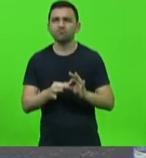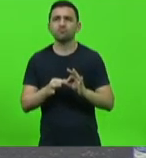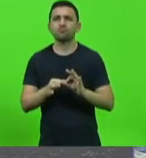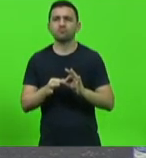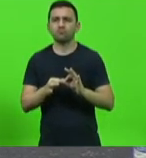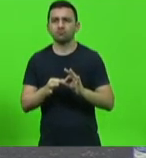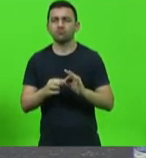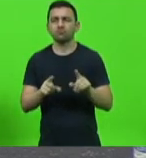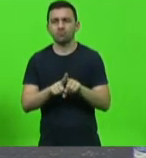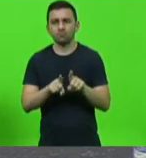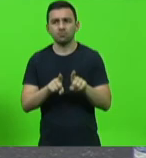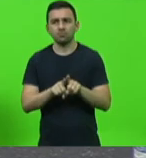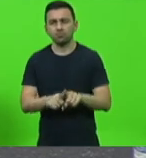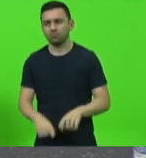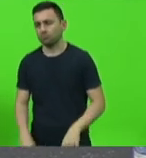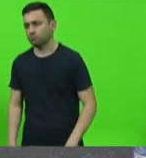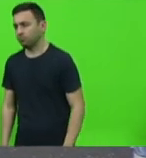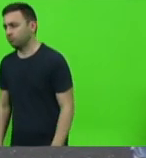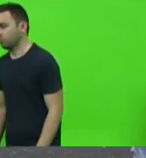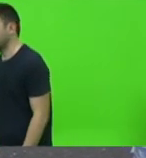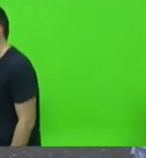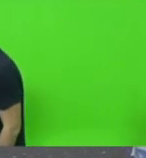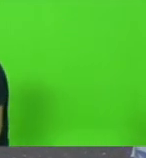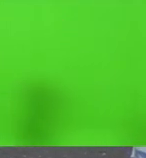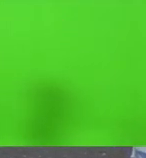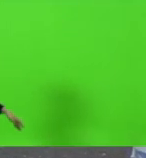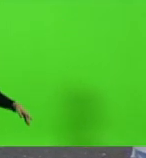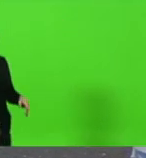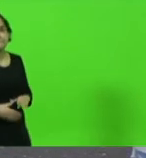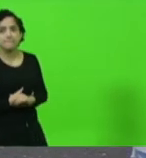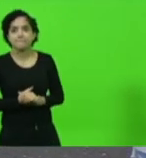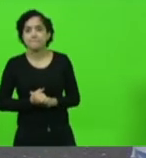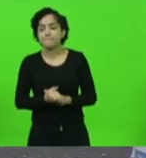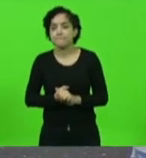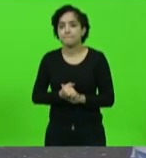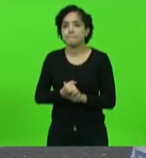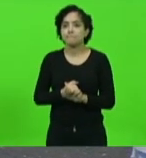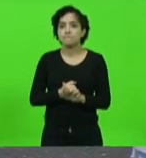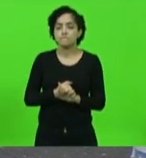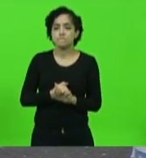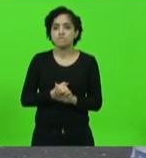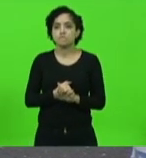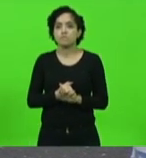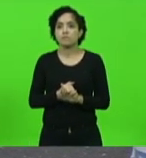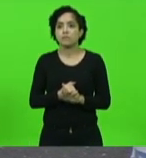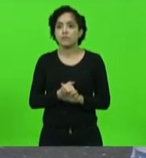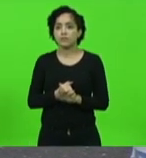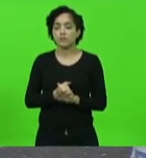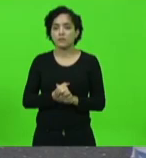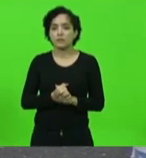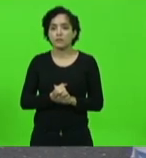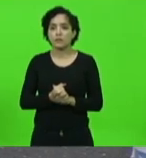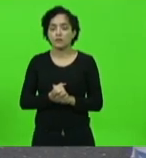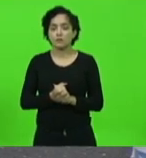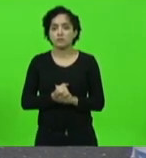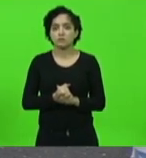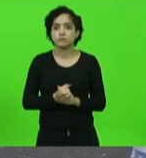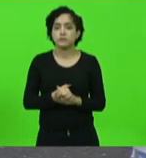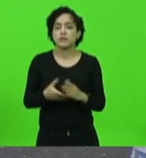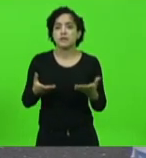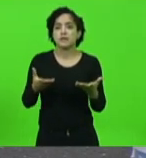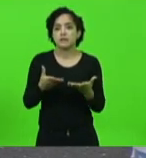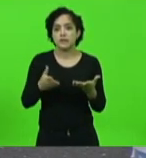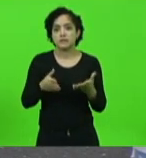em relação ao executivo e ao legislativo e nesse